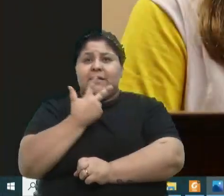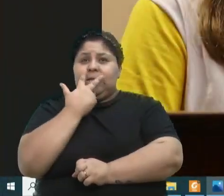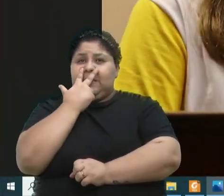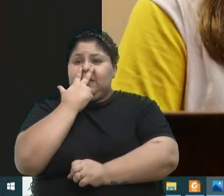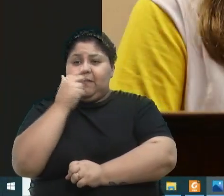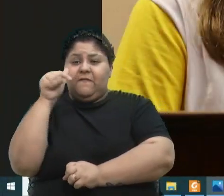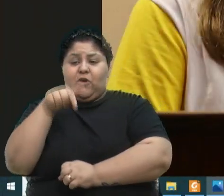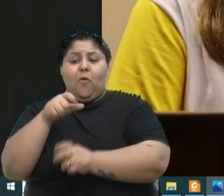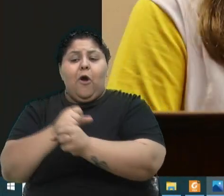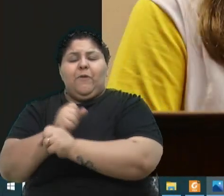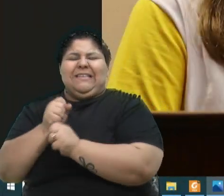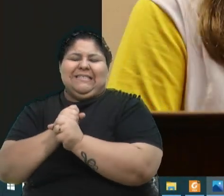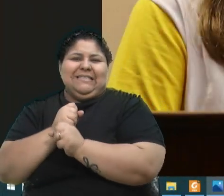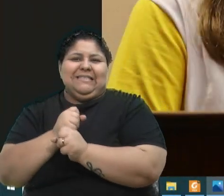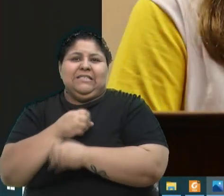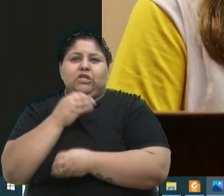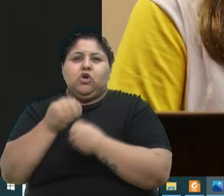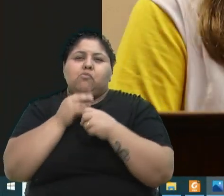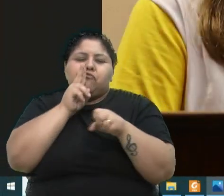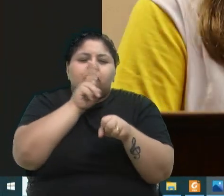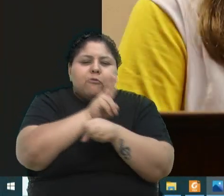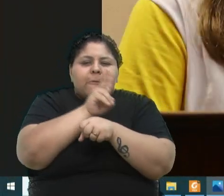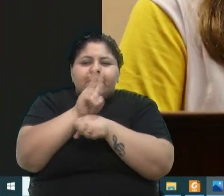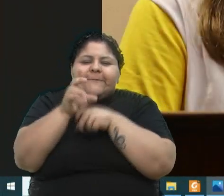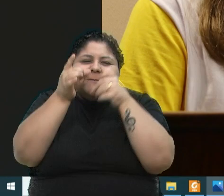como foi, com esse cuidado,